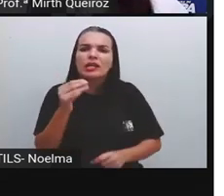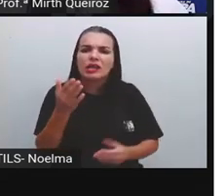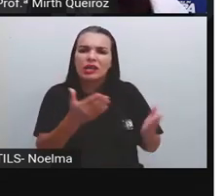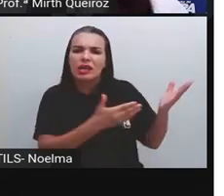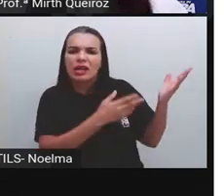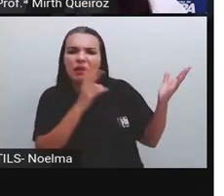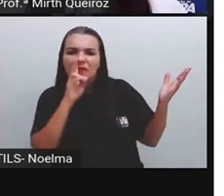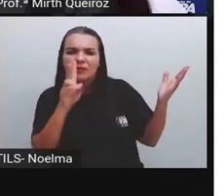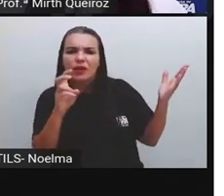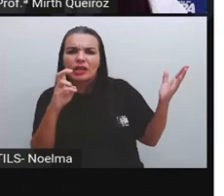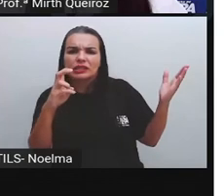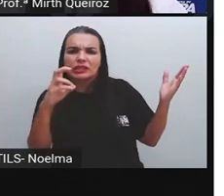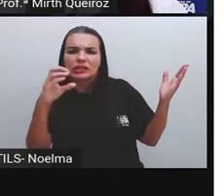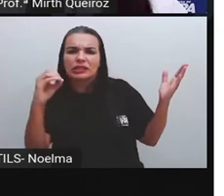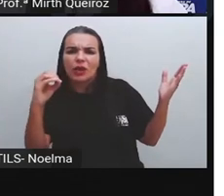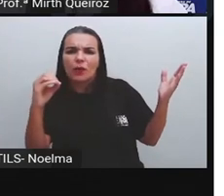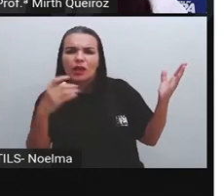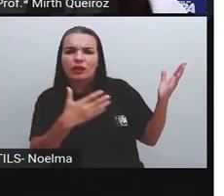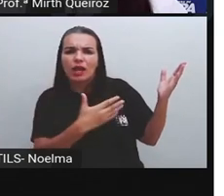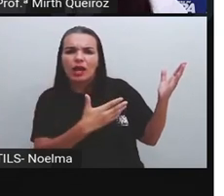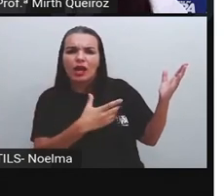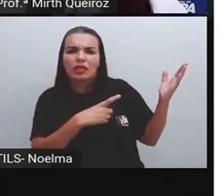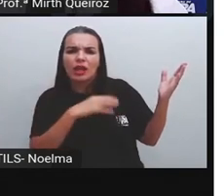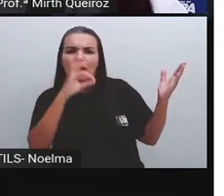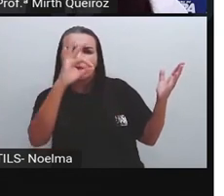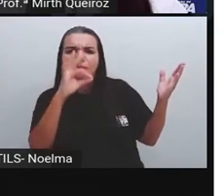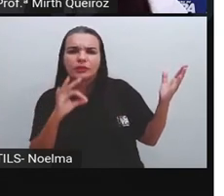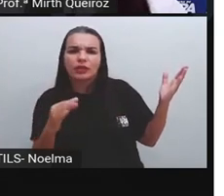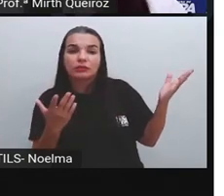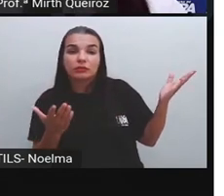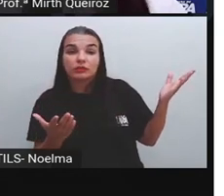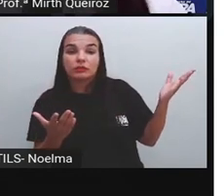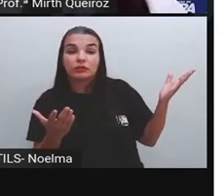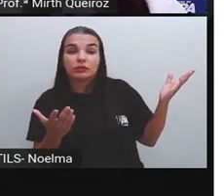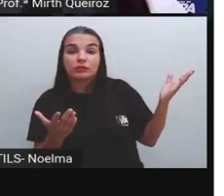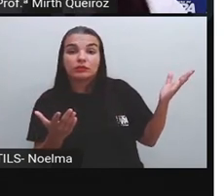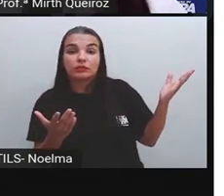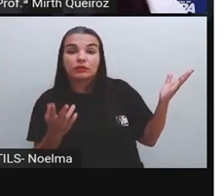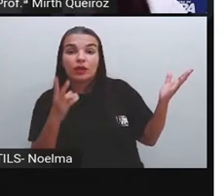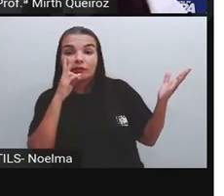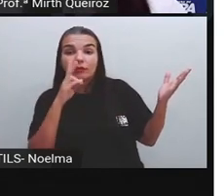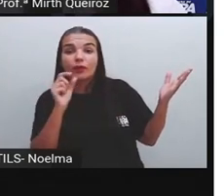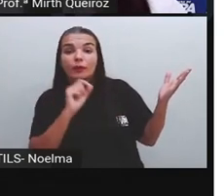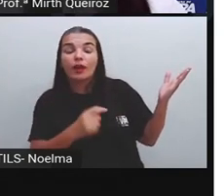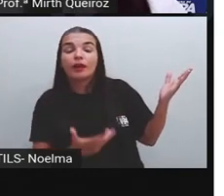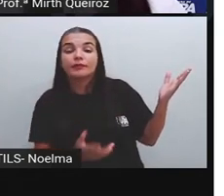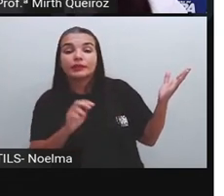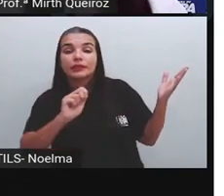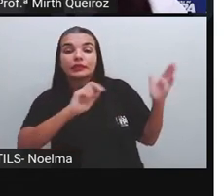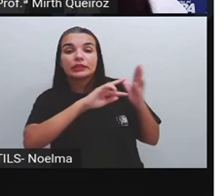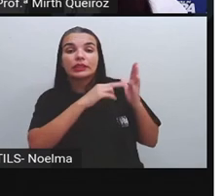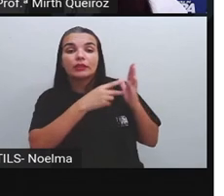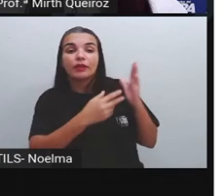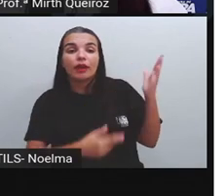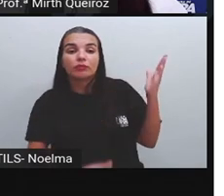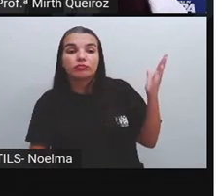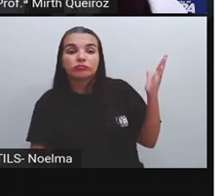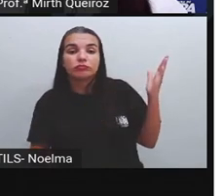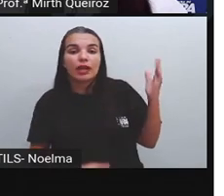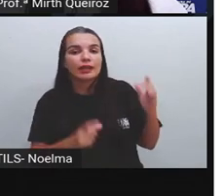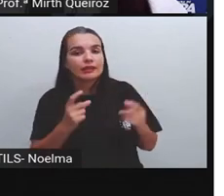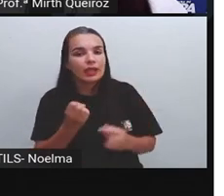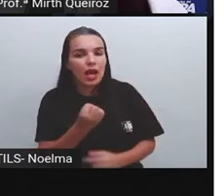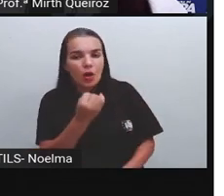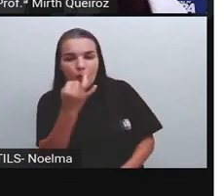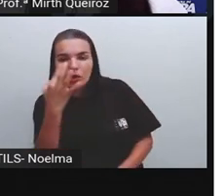aparecem no gráfico? Aqui a gente tem, a pesquisa foi como você vem ao trabalho, 50 significa o quê? 50 é a quantidade de